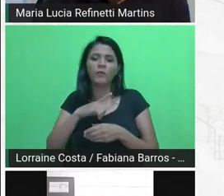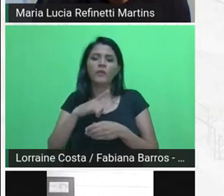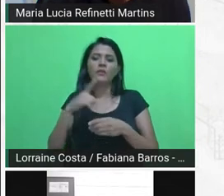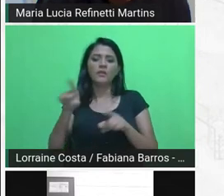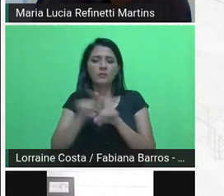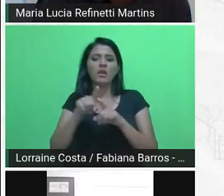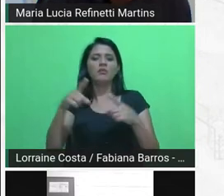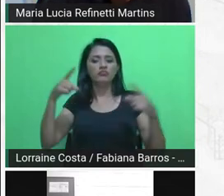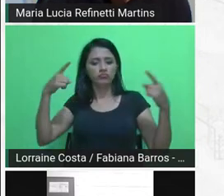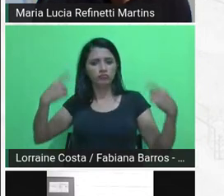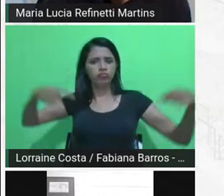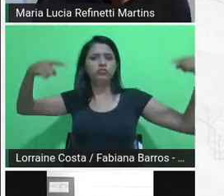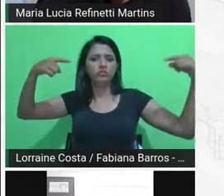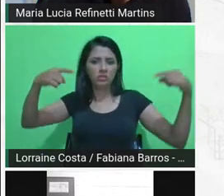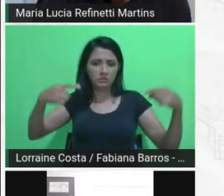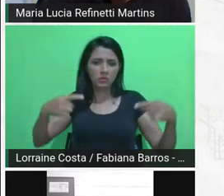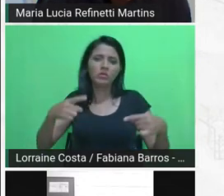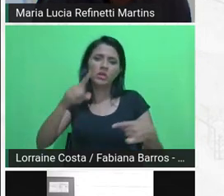que é